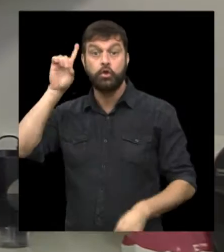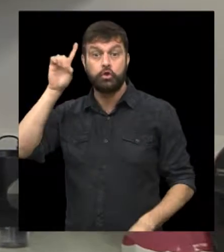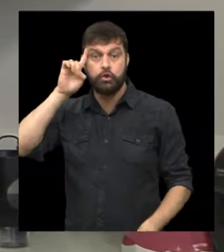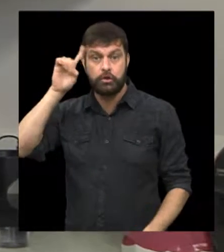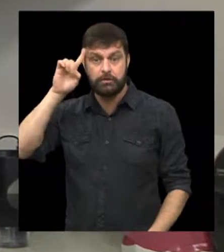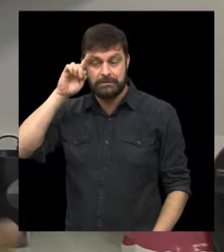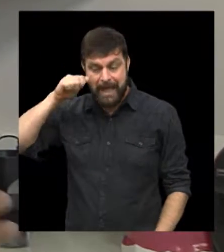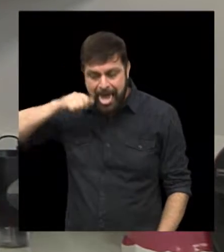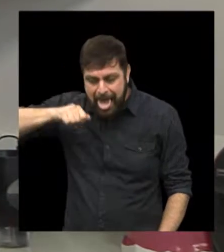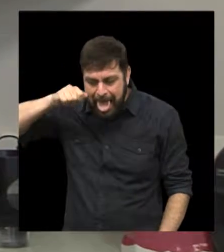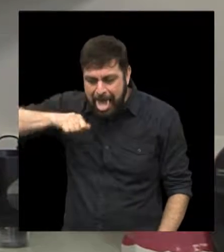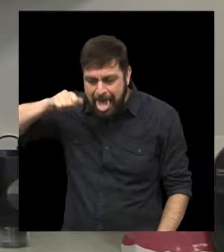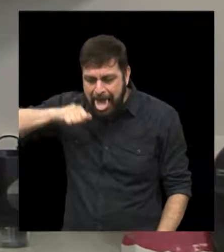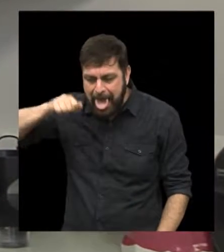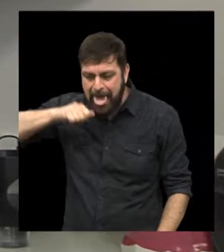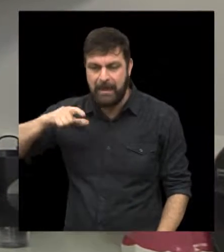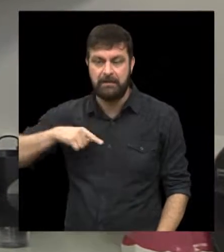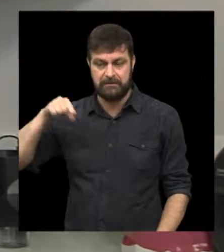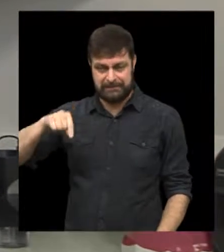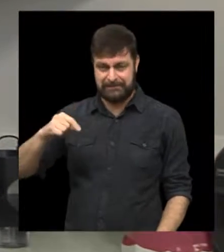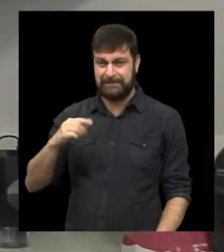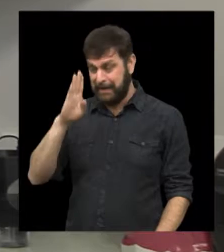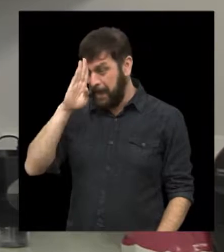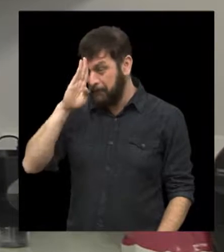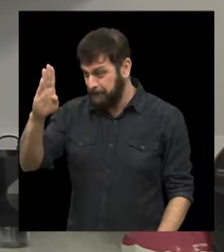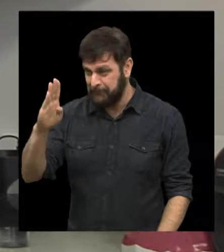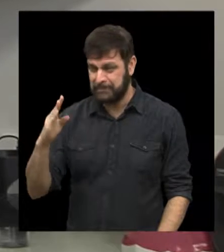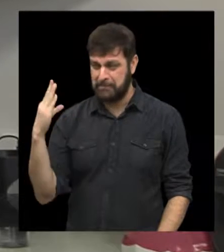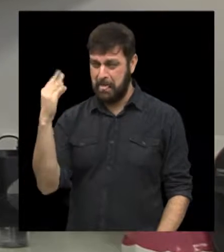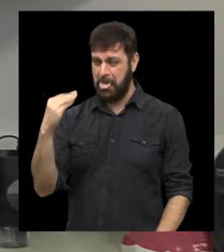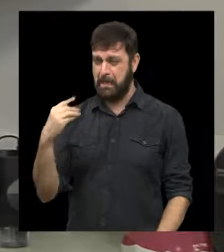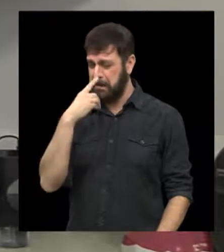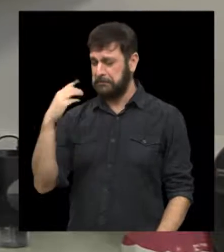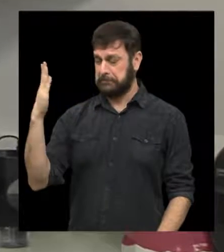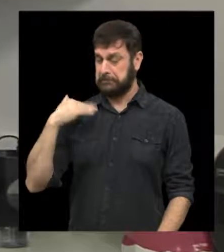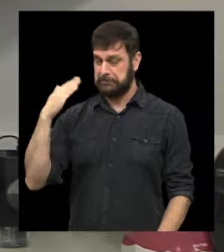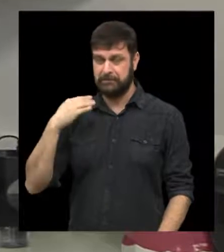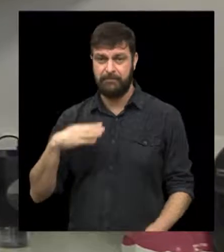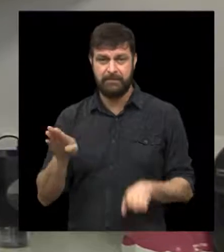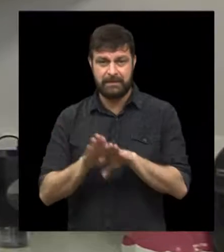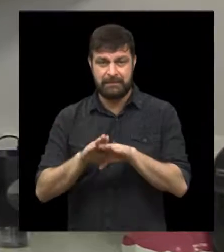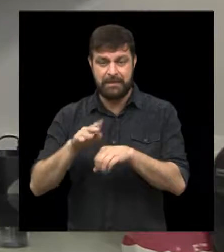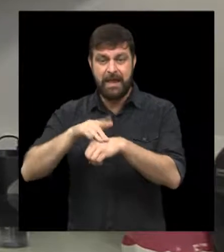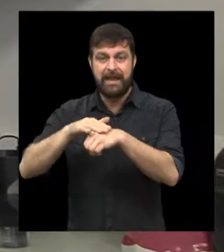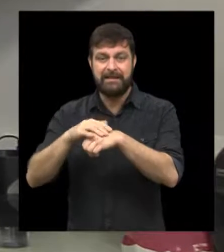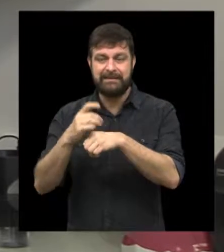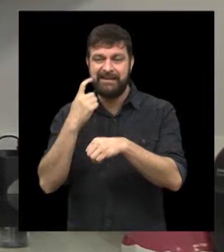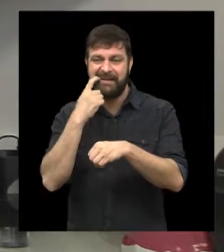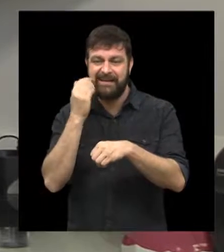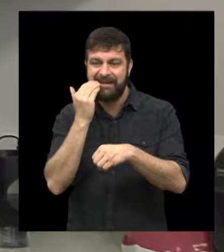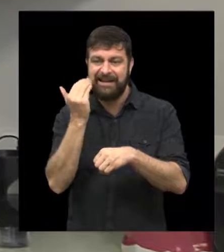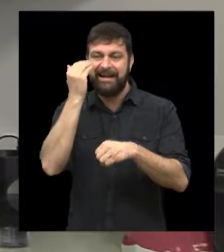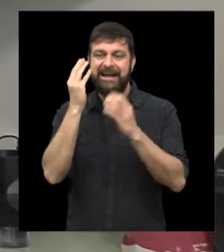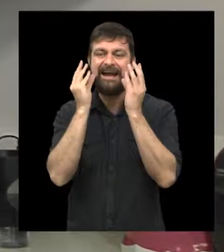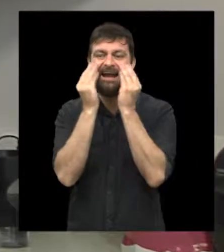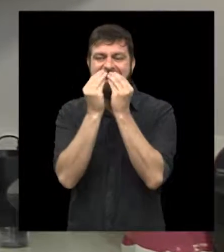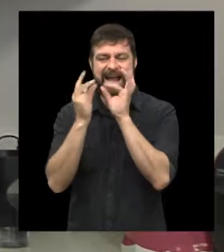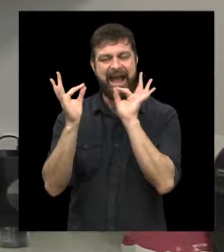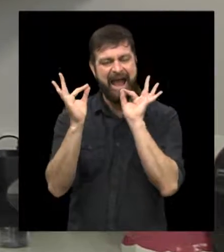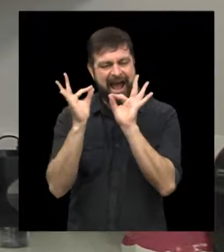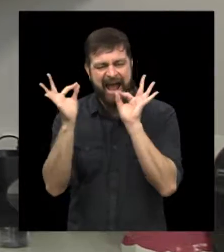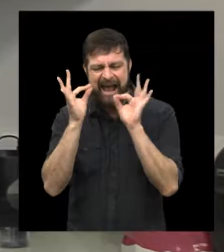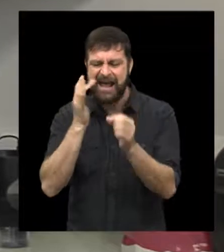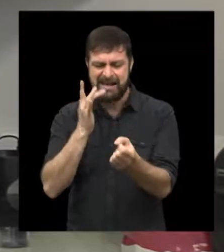diariamente, porque ela é a principal causa do mau hálito. E as doenças de gengiva, o primeiro sinal que existe algo errado com a sua gengiva é o